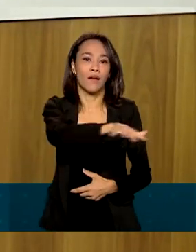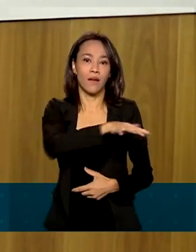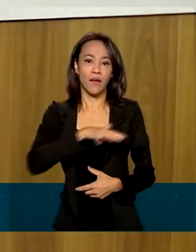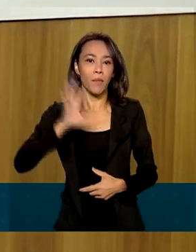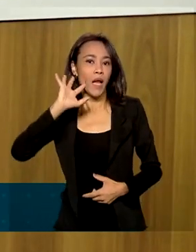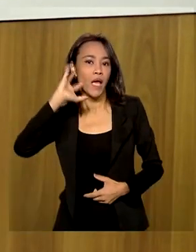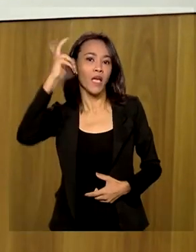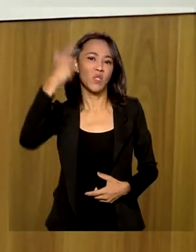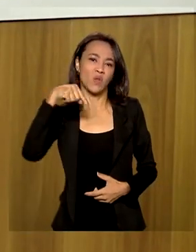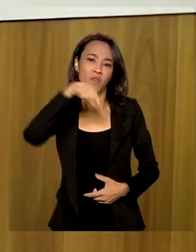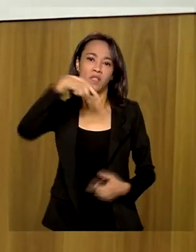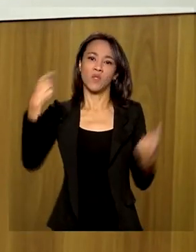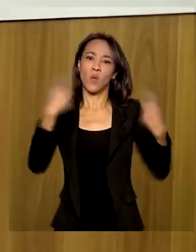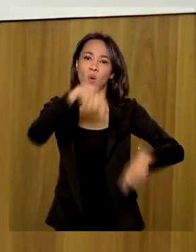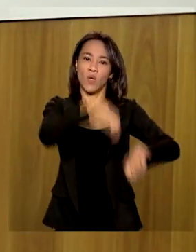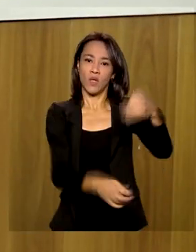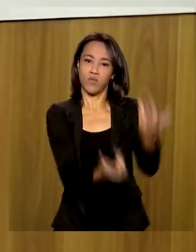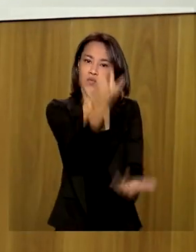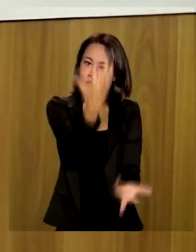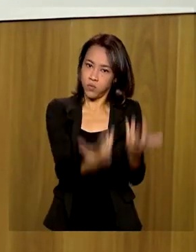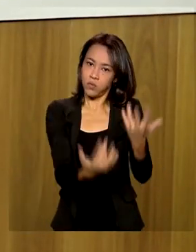solução para combater o desmatamento via fiscalização.